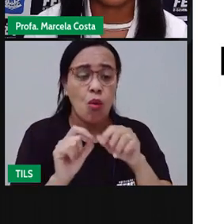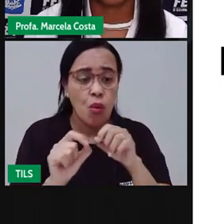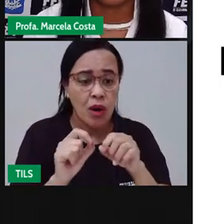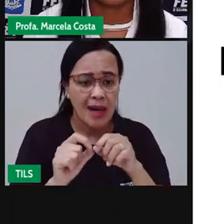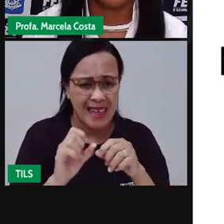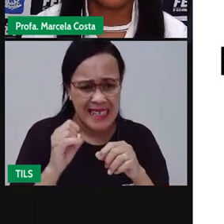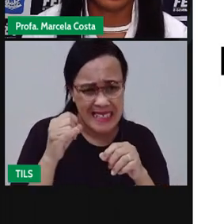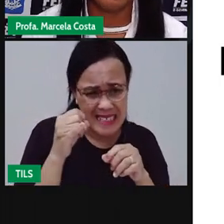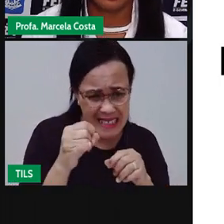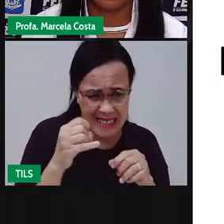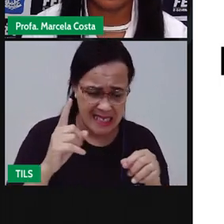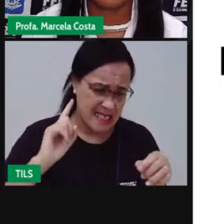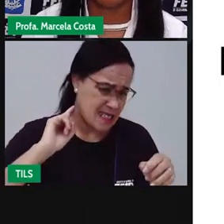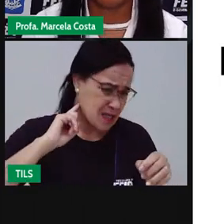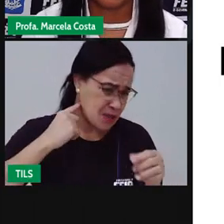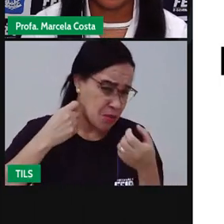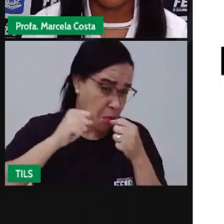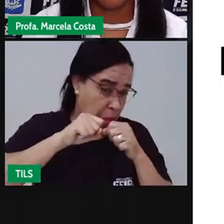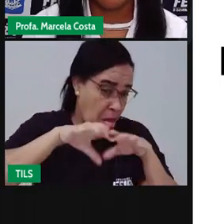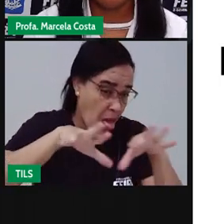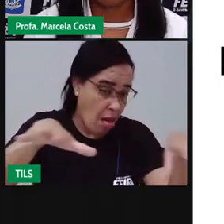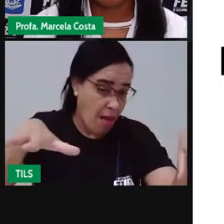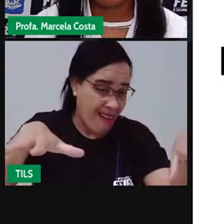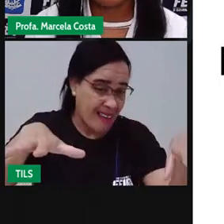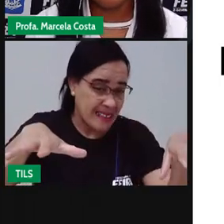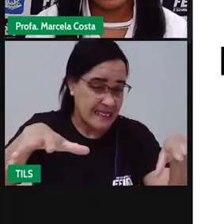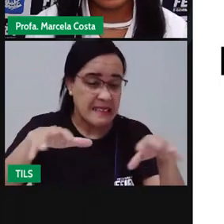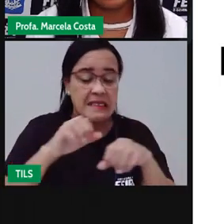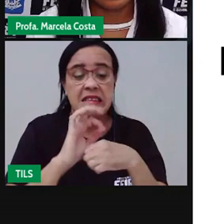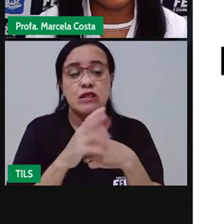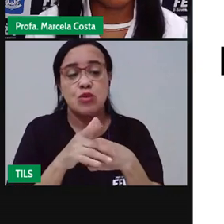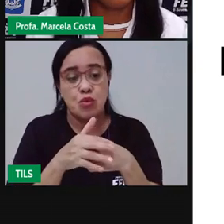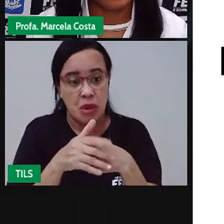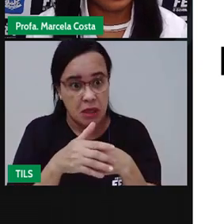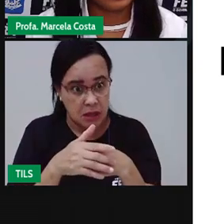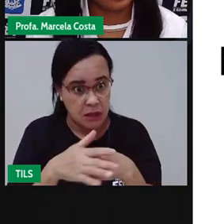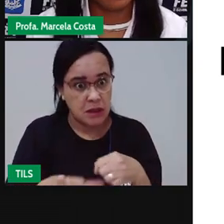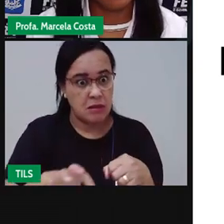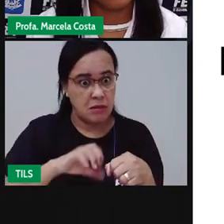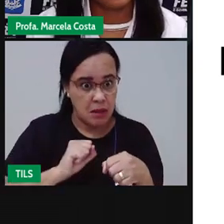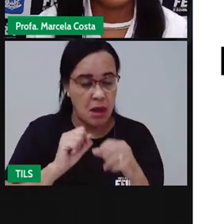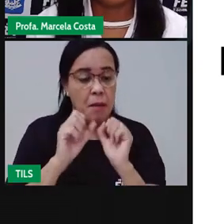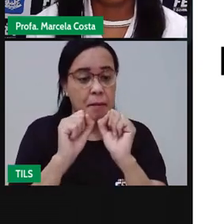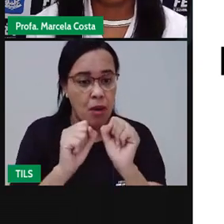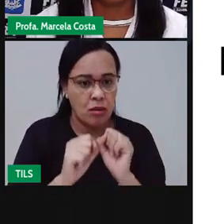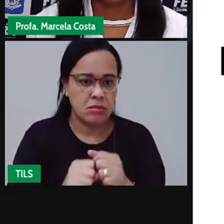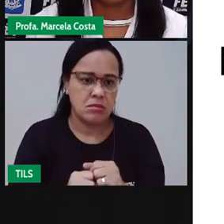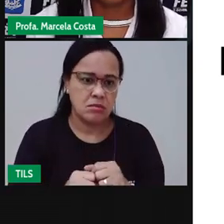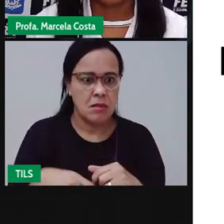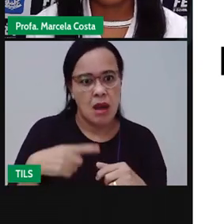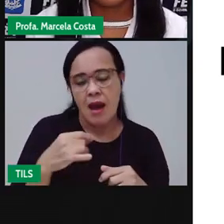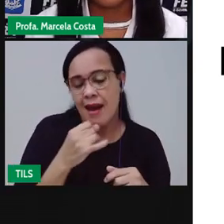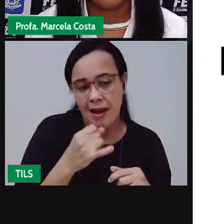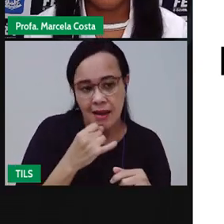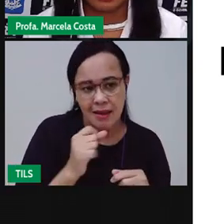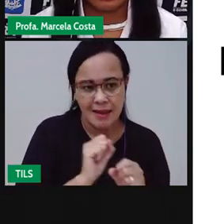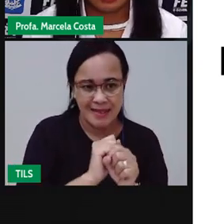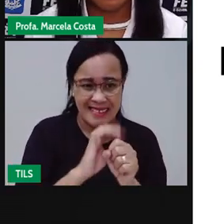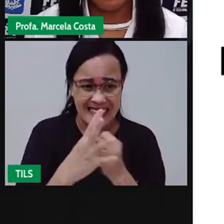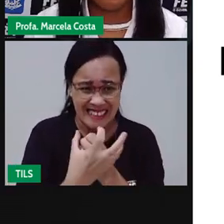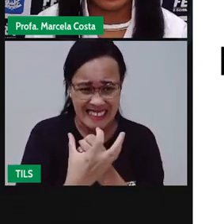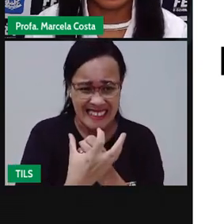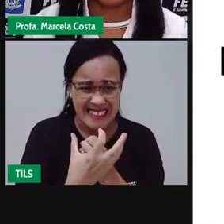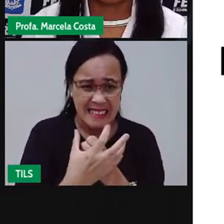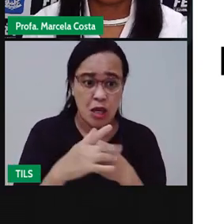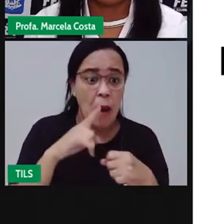doenças, doenças contaminosas. Como a COVID-19, né? Então, o que a gente